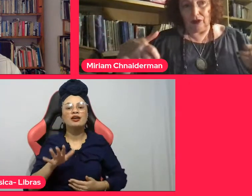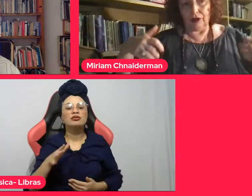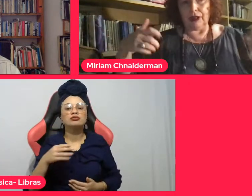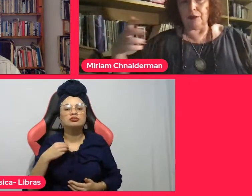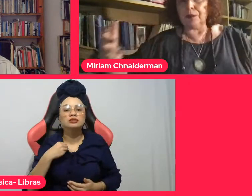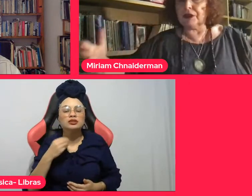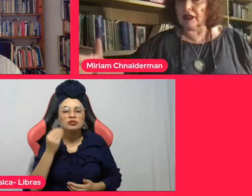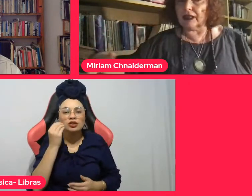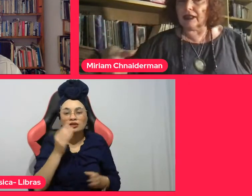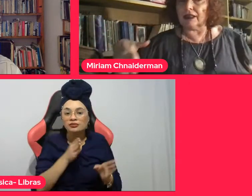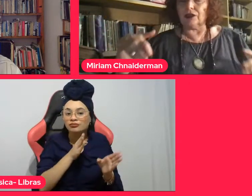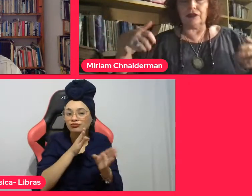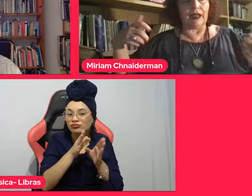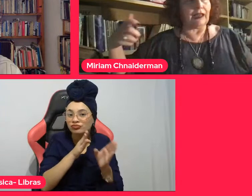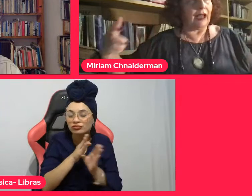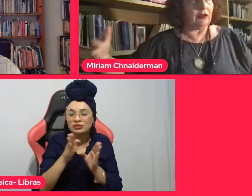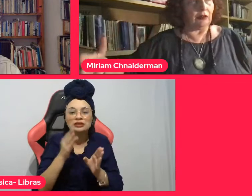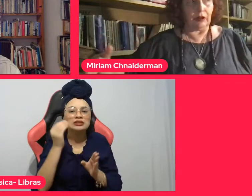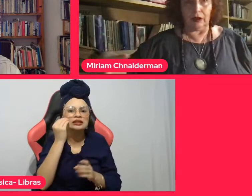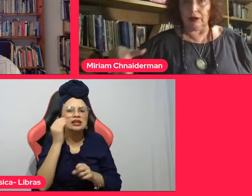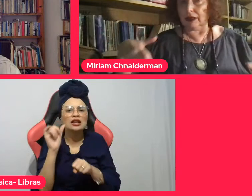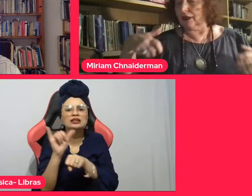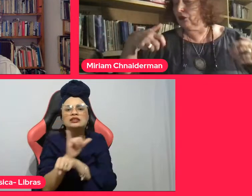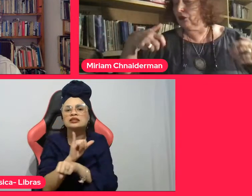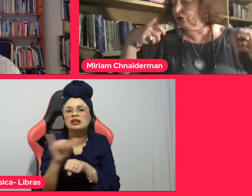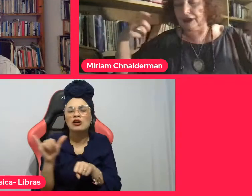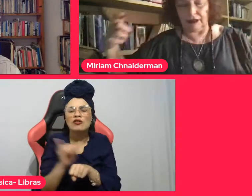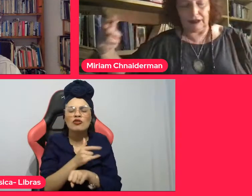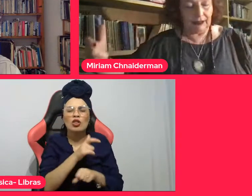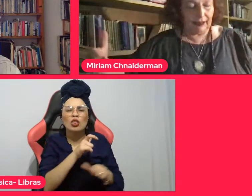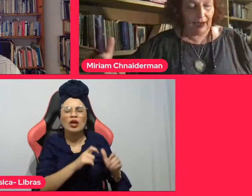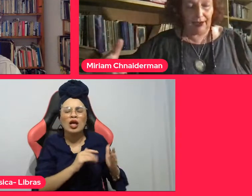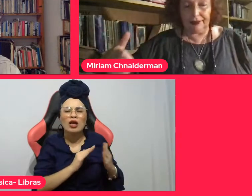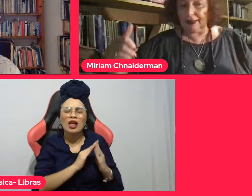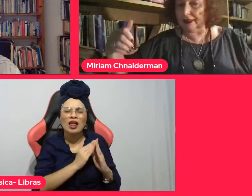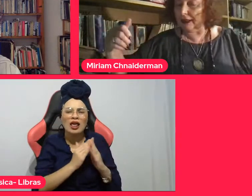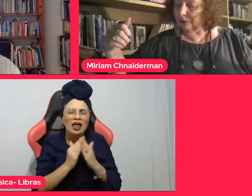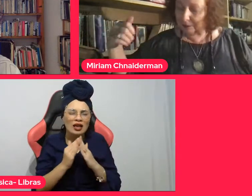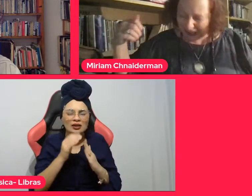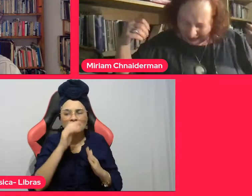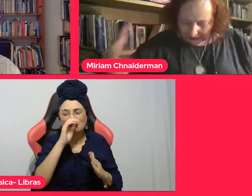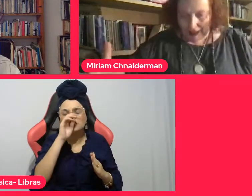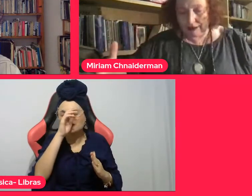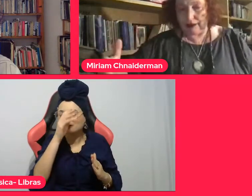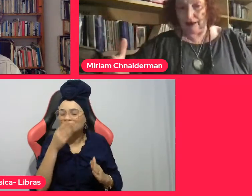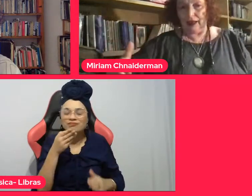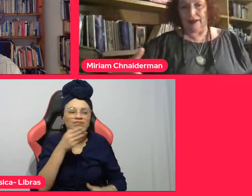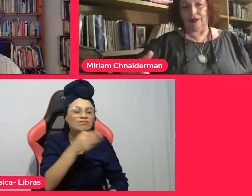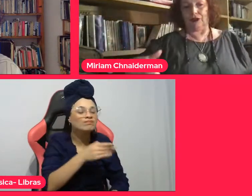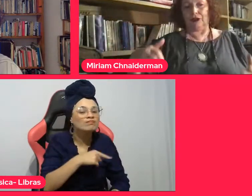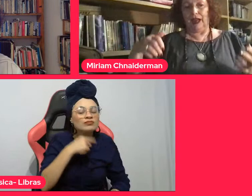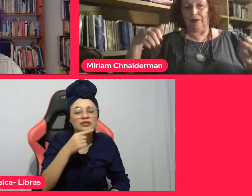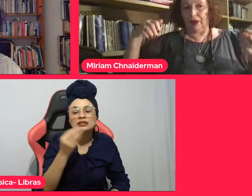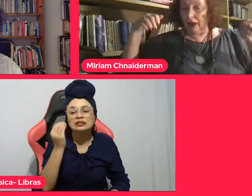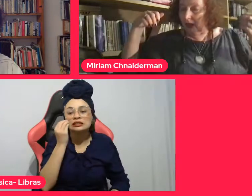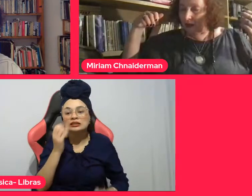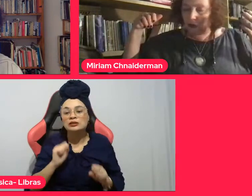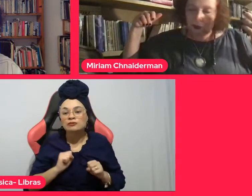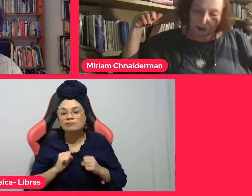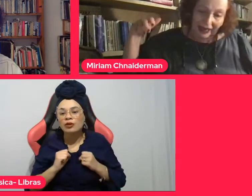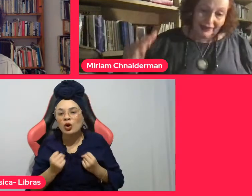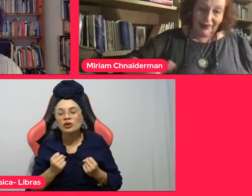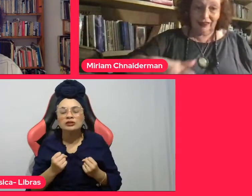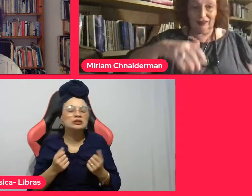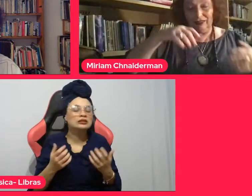dos Campos Elíseos, da Cracolândia, e não consegui chegar e tentar chegar, então eu entrava